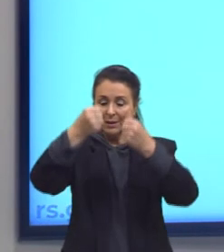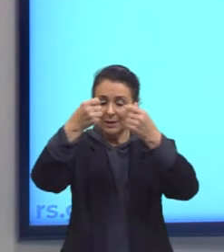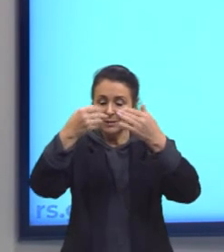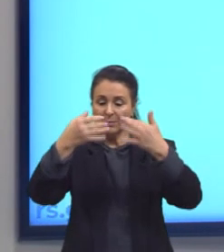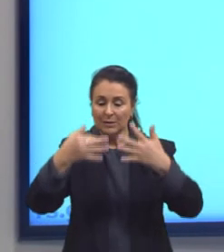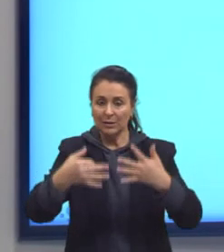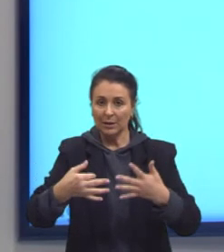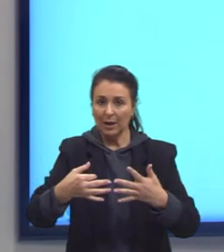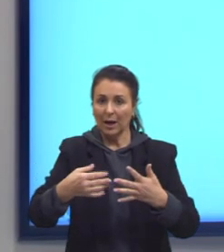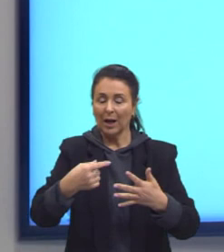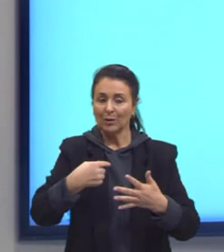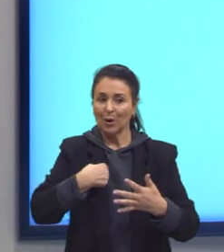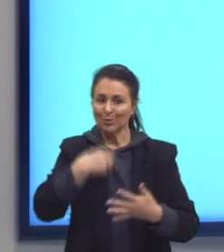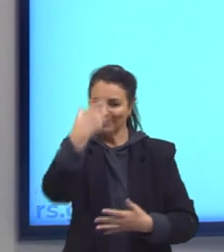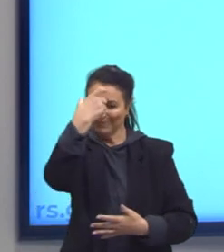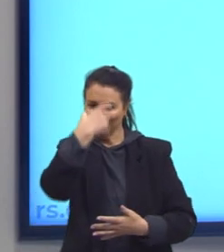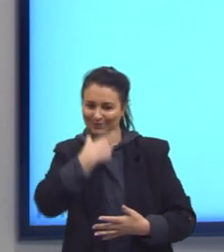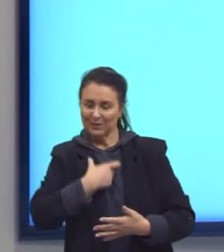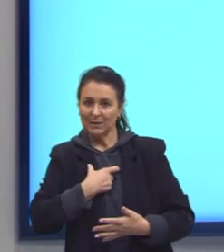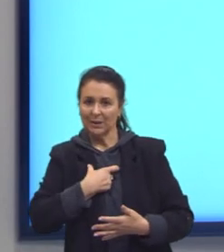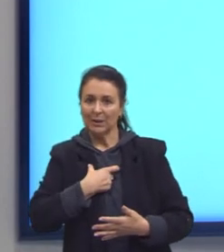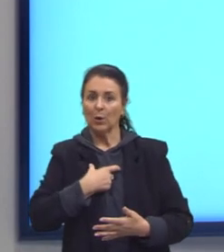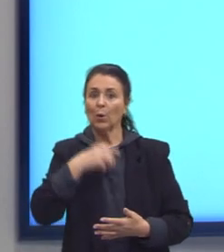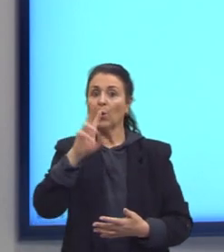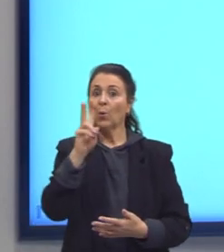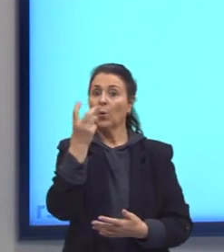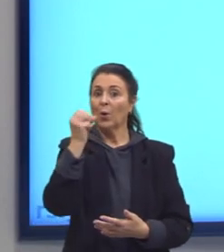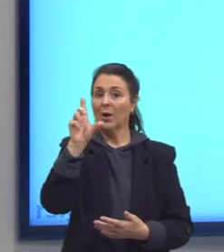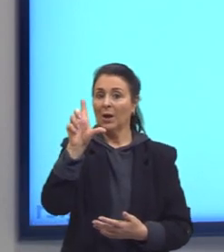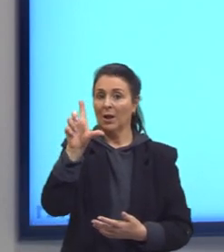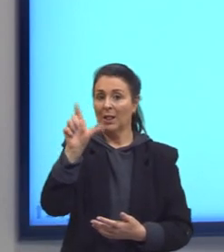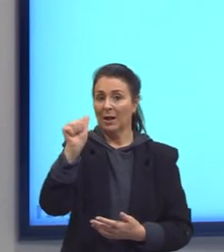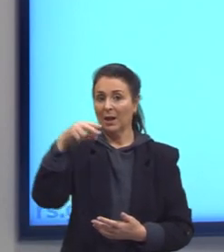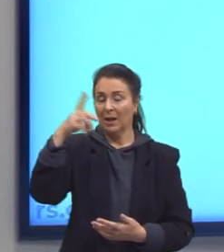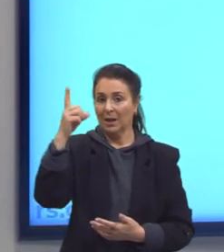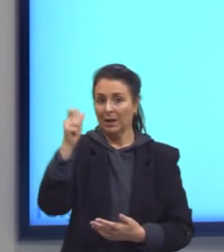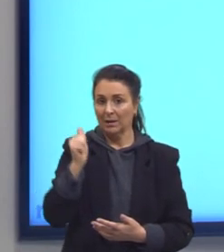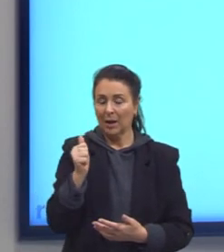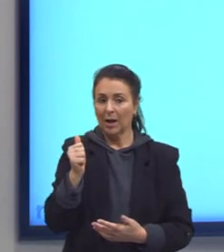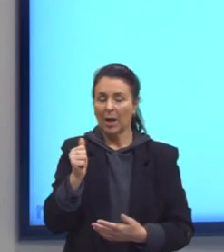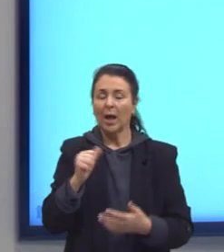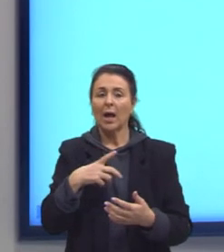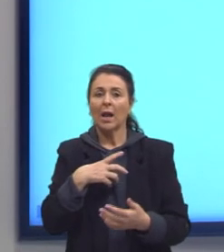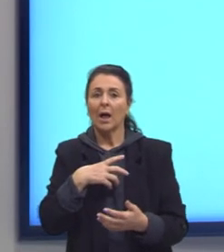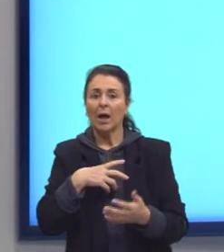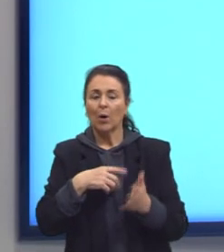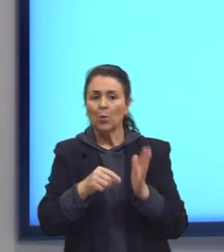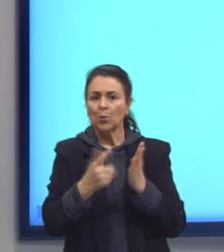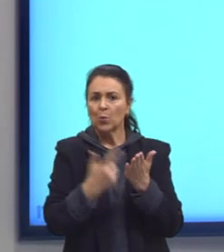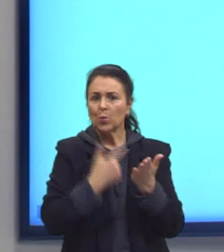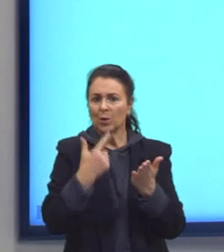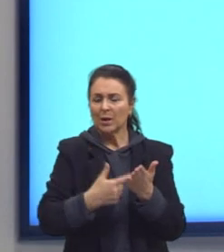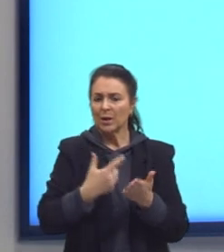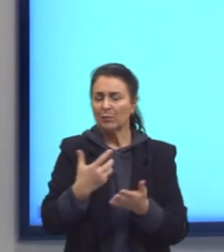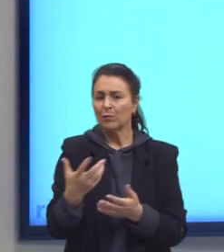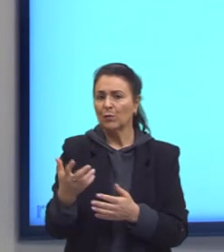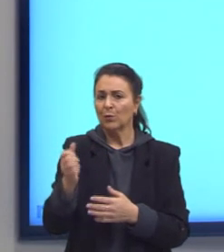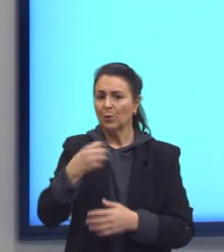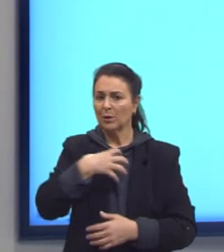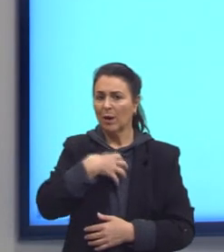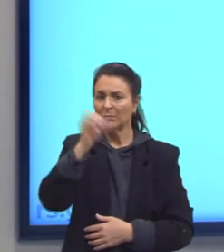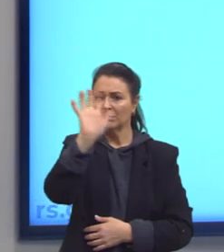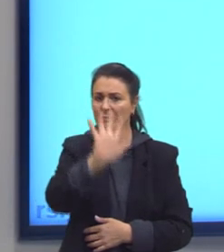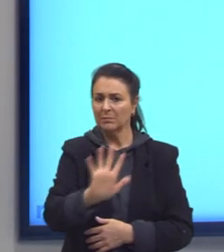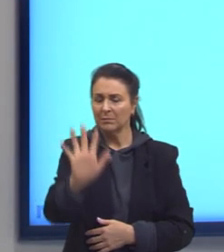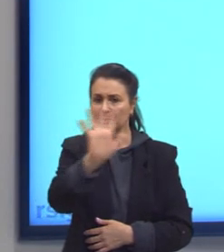personalidade. Escrita por Sérgio Buarque de Holanda, esta obra paradigmática expressa. Enfatiza o